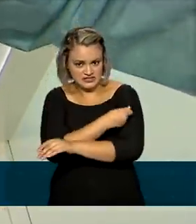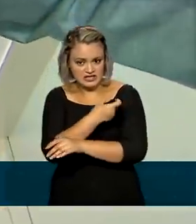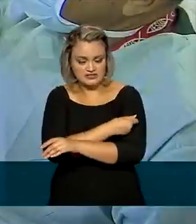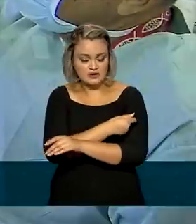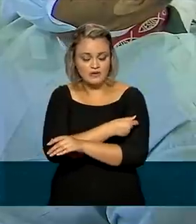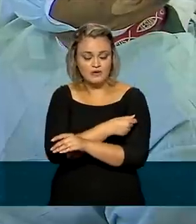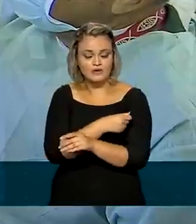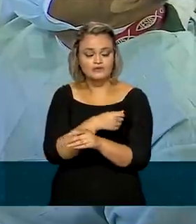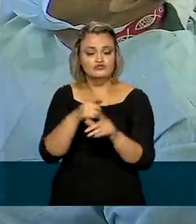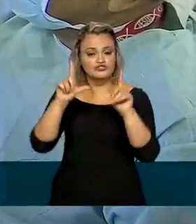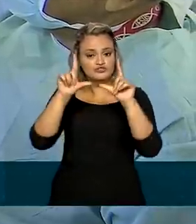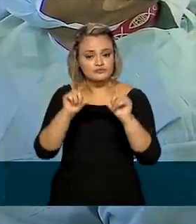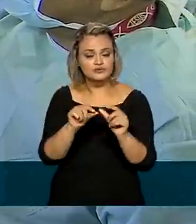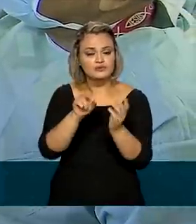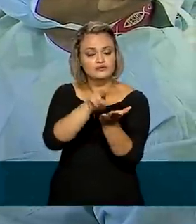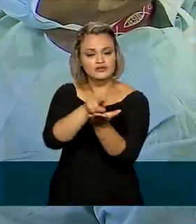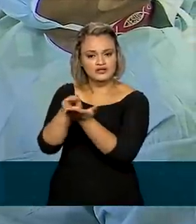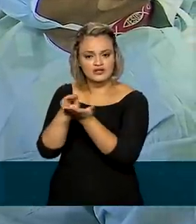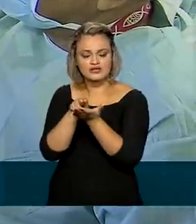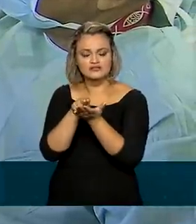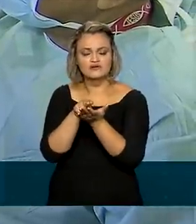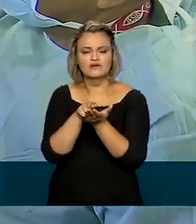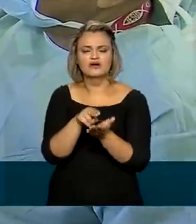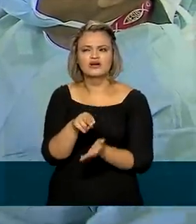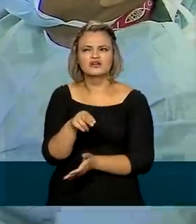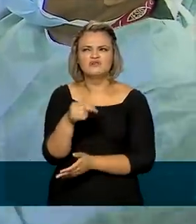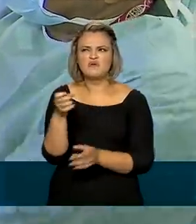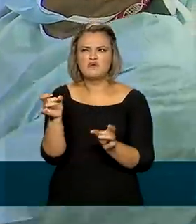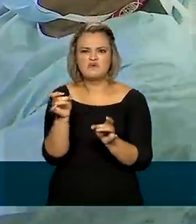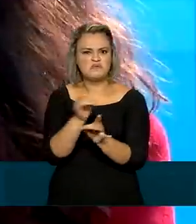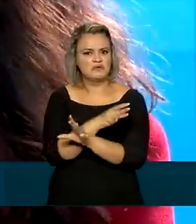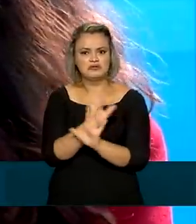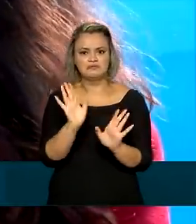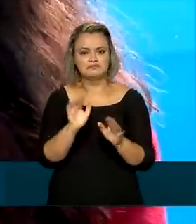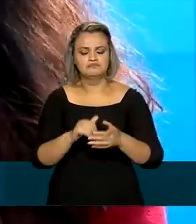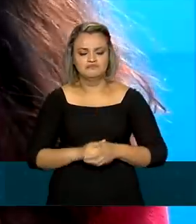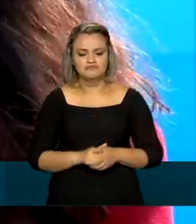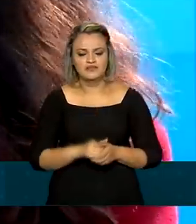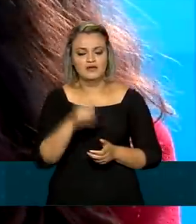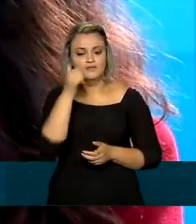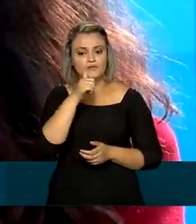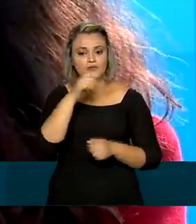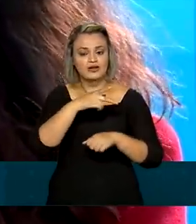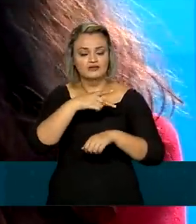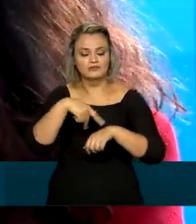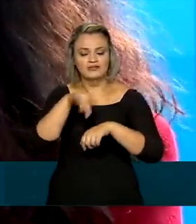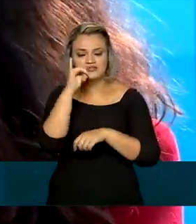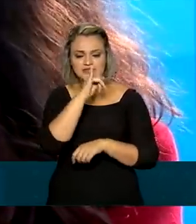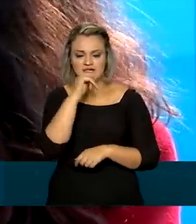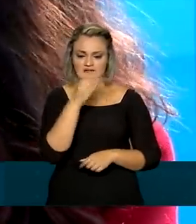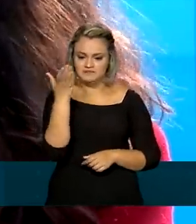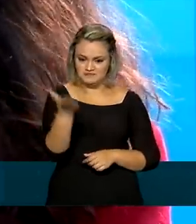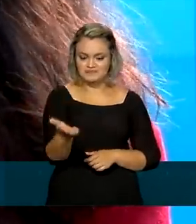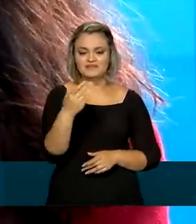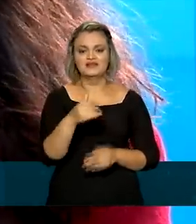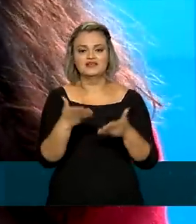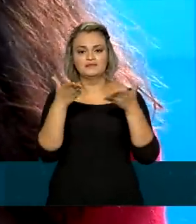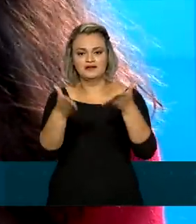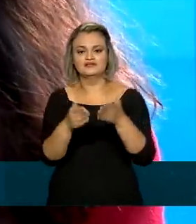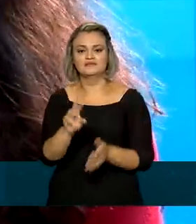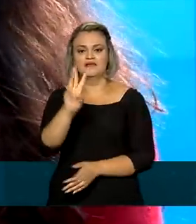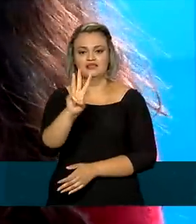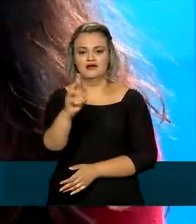taxas de internação em UTI diminuíssem quase totalmente. A italiana Martina Rogato, que faz parte do